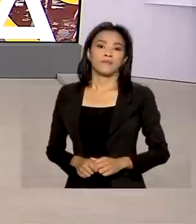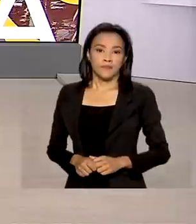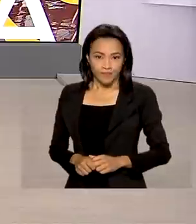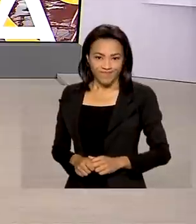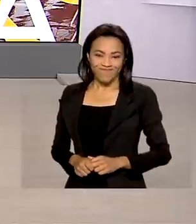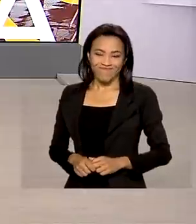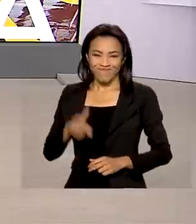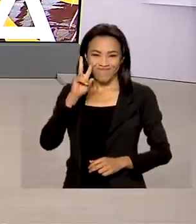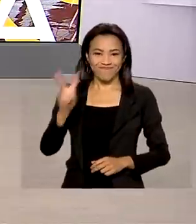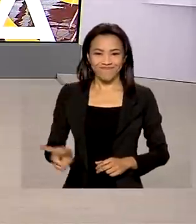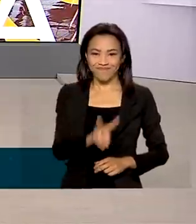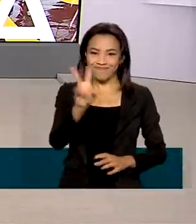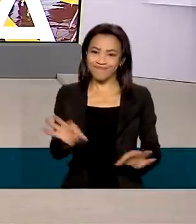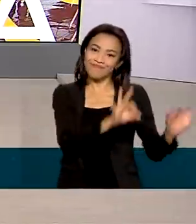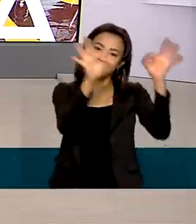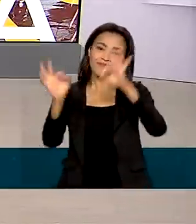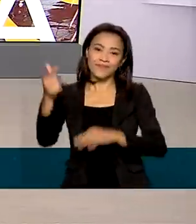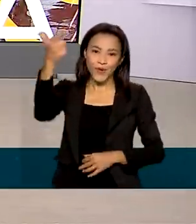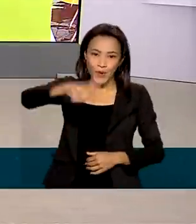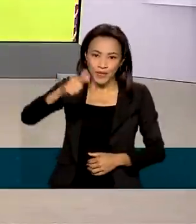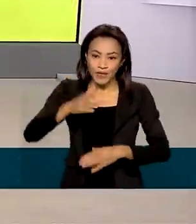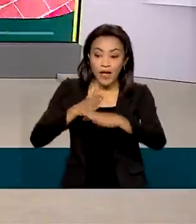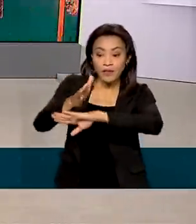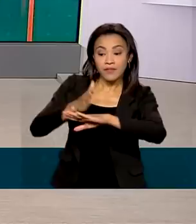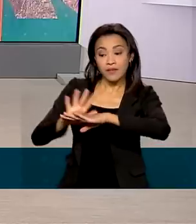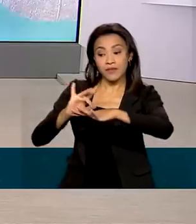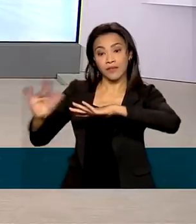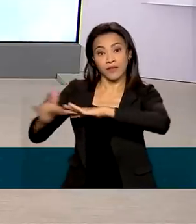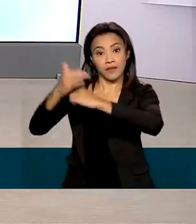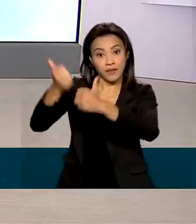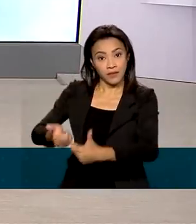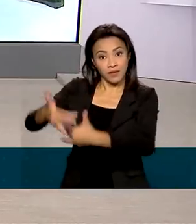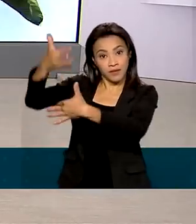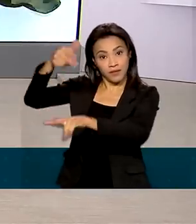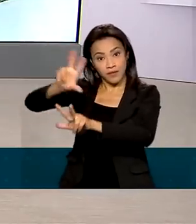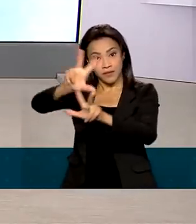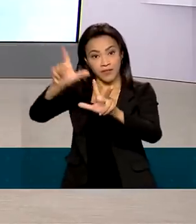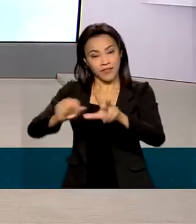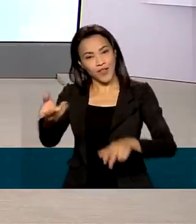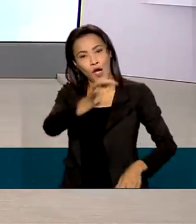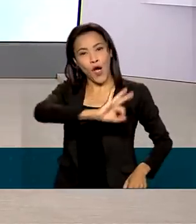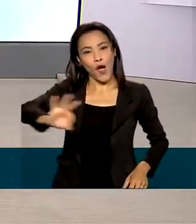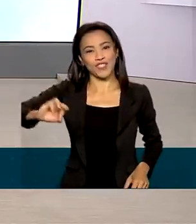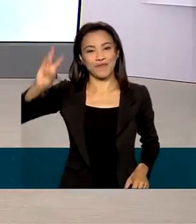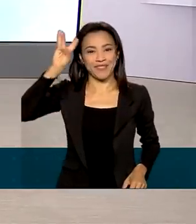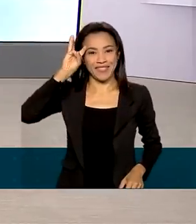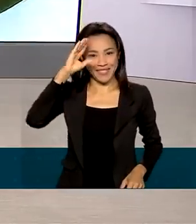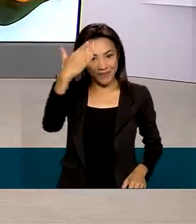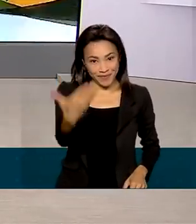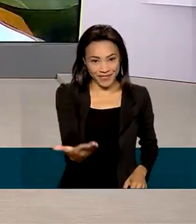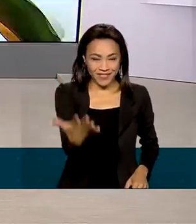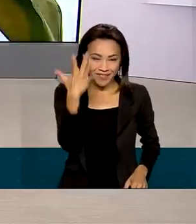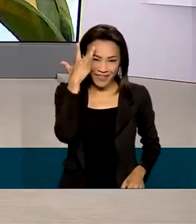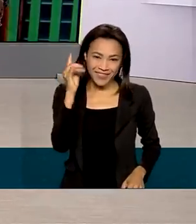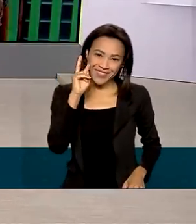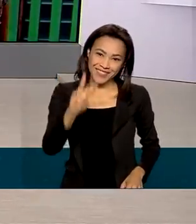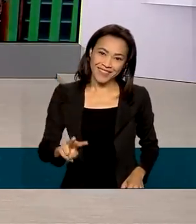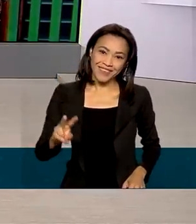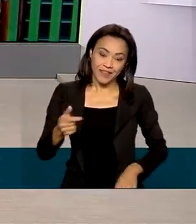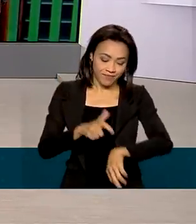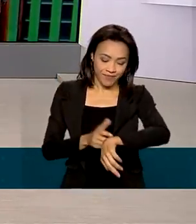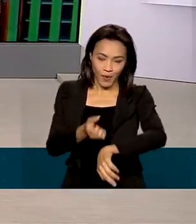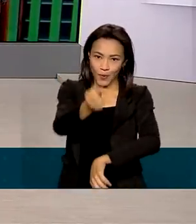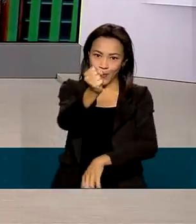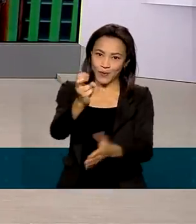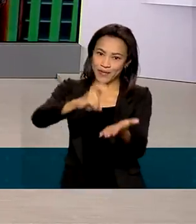Para rever as reportagens de hoje, acesse as redes sociais da TV Brasil. Uma ótima terça-feira para você. A gente se vê amanhã, às